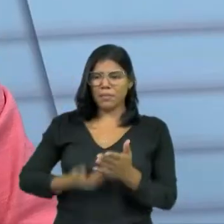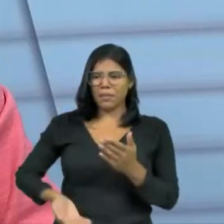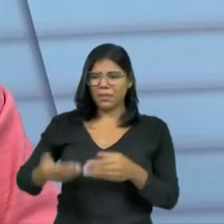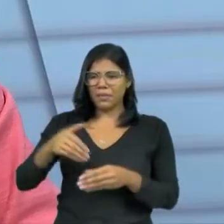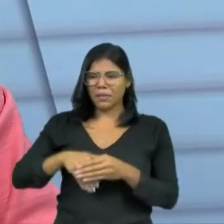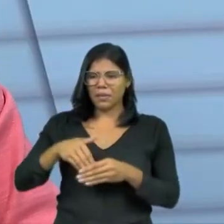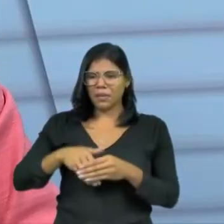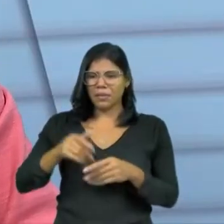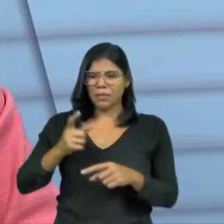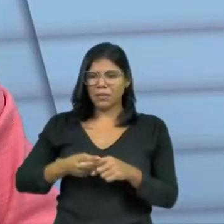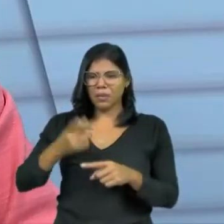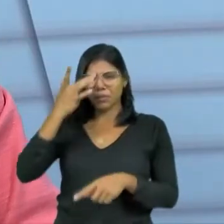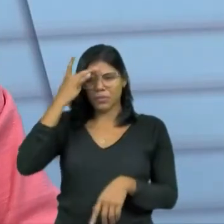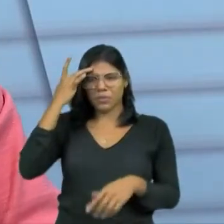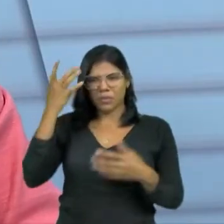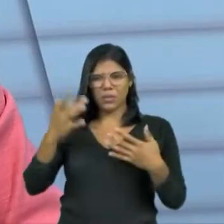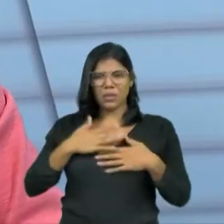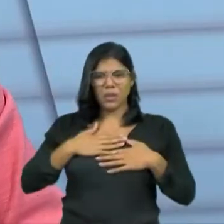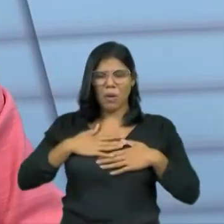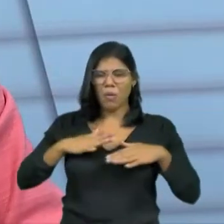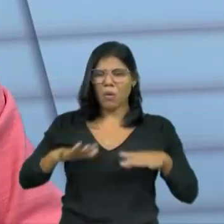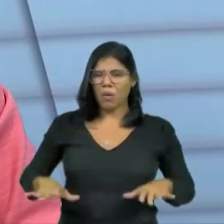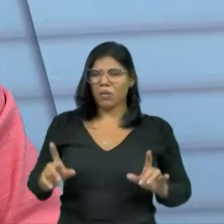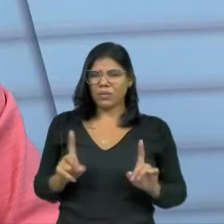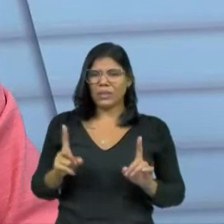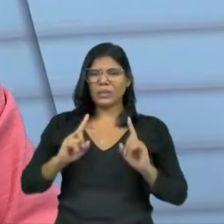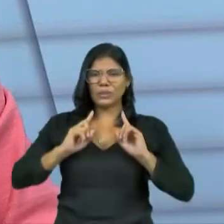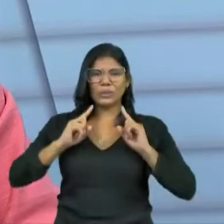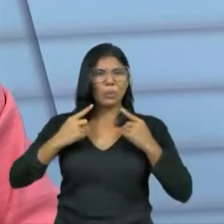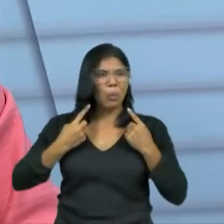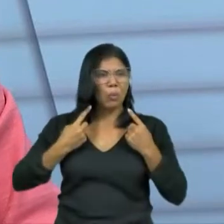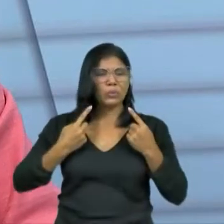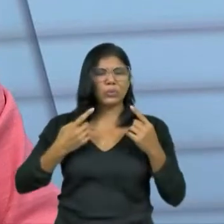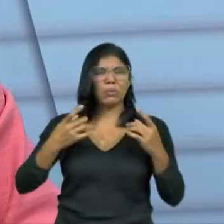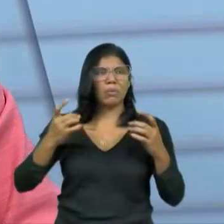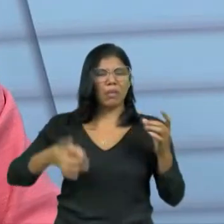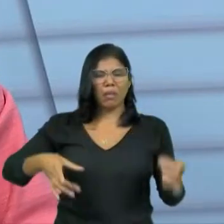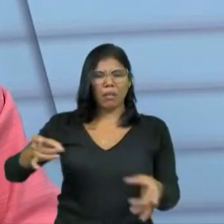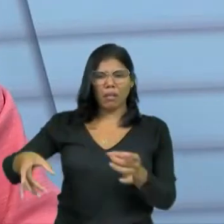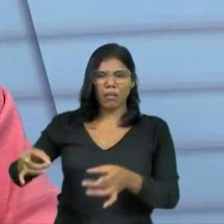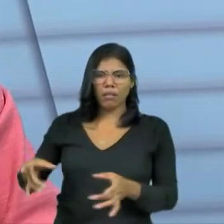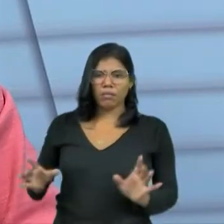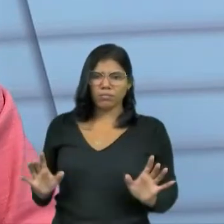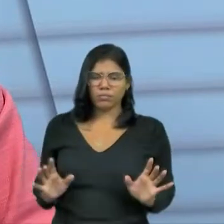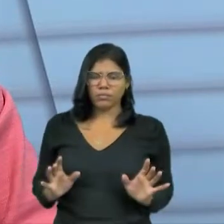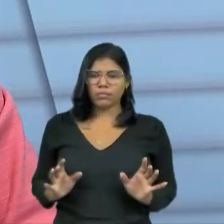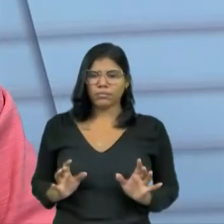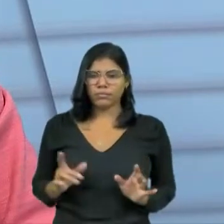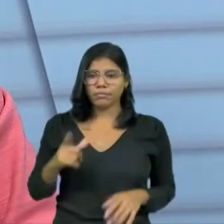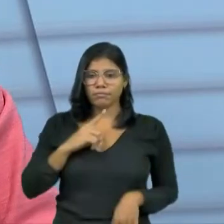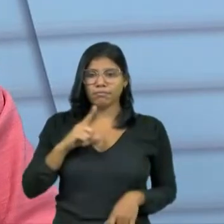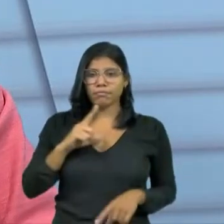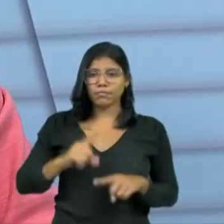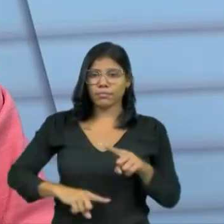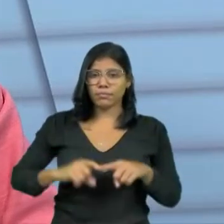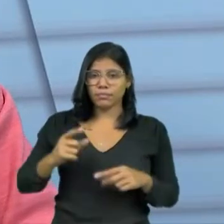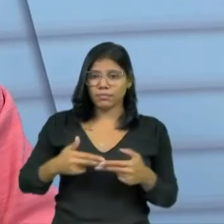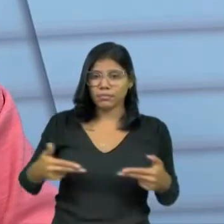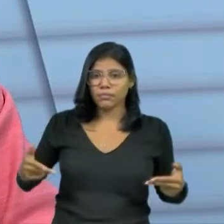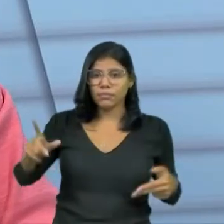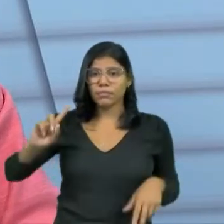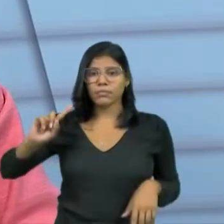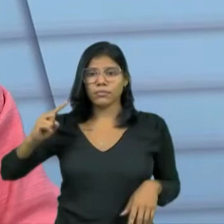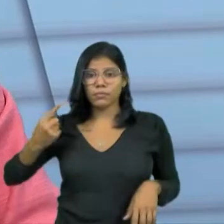não quer mais sujeira. Não, a gente tem que pensar no meio ambiente. Então, além de material que é gasto, é uma poluição